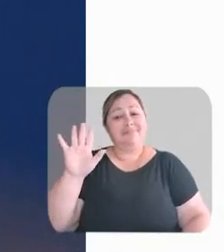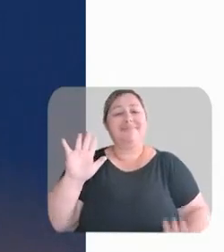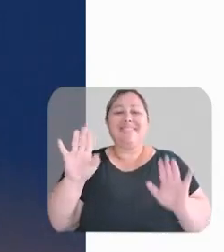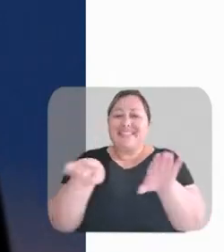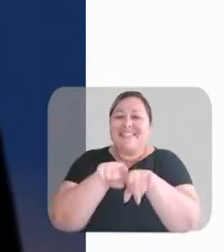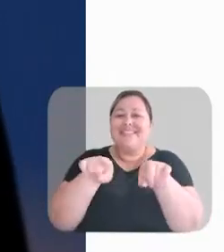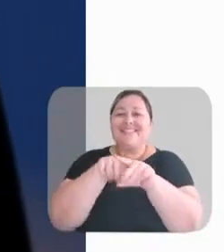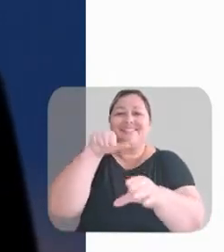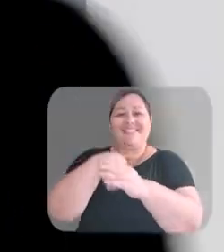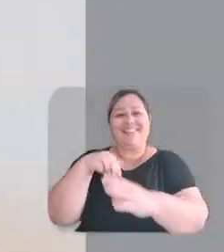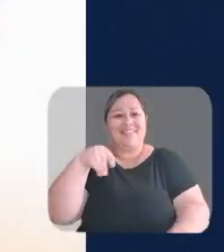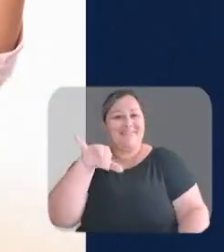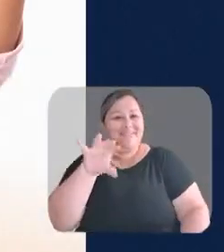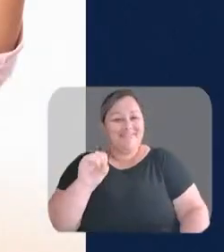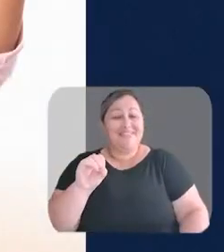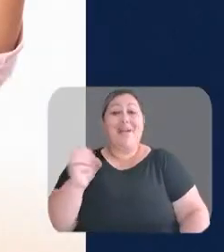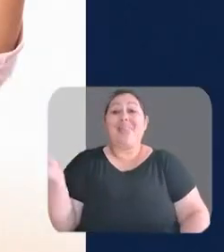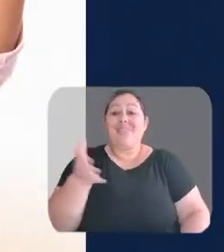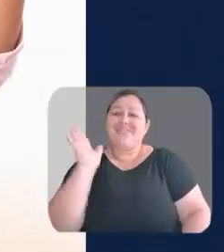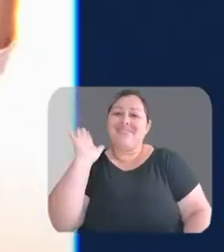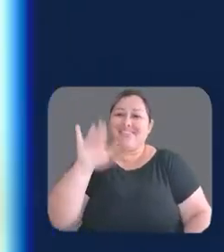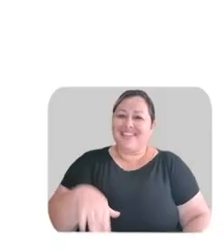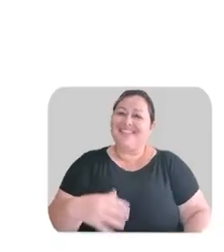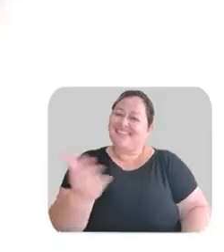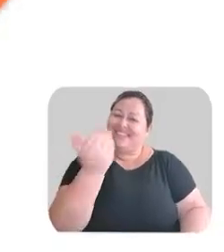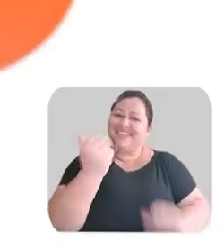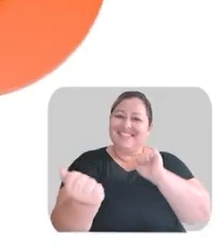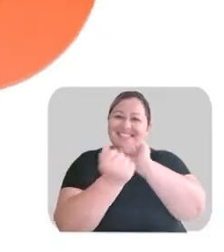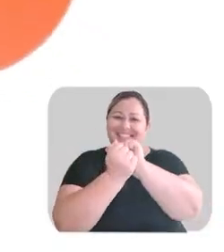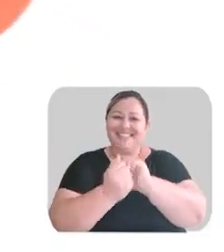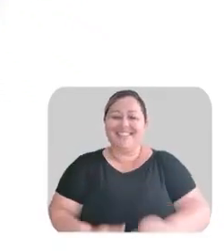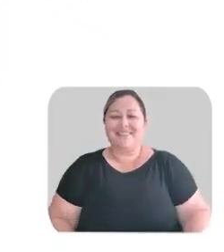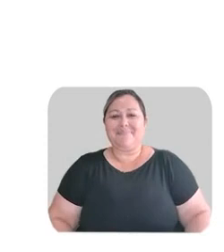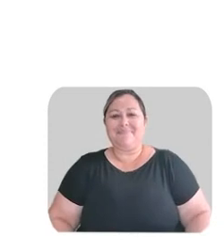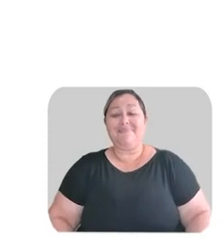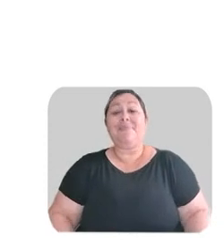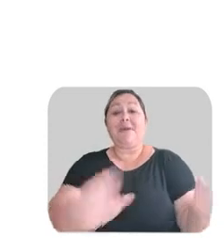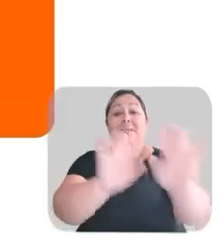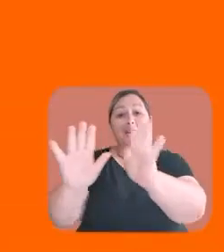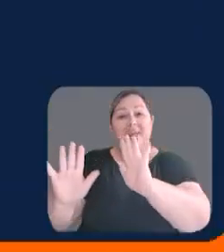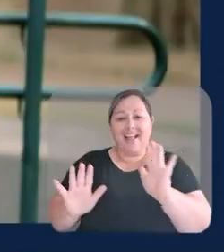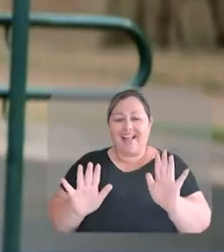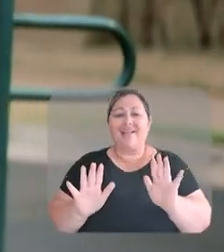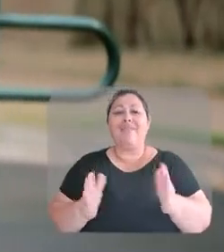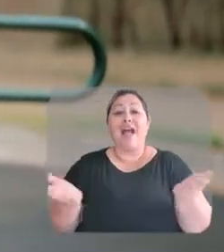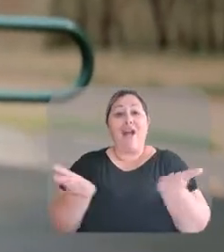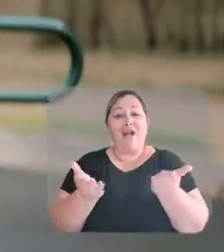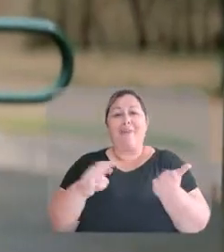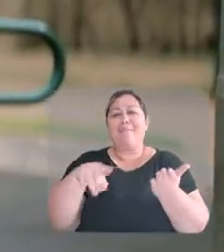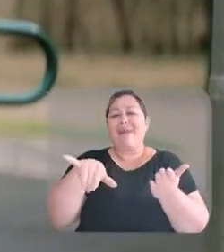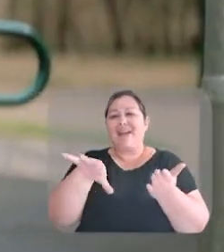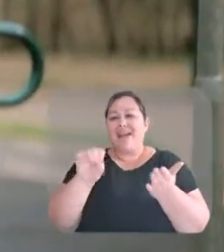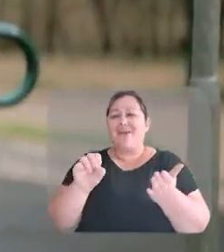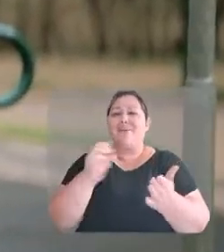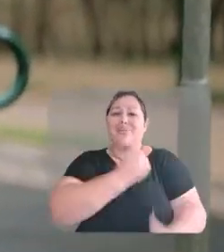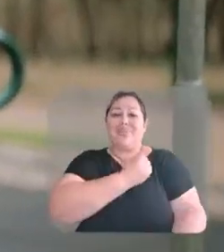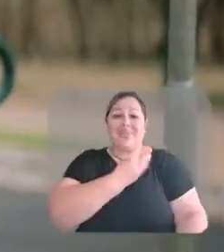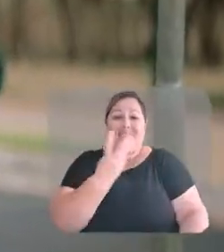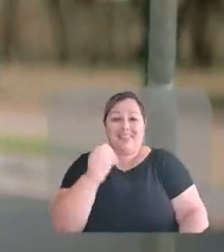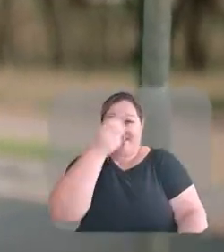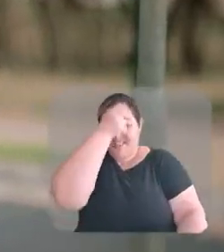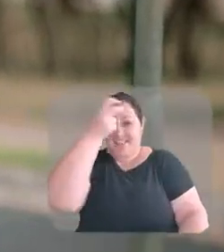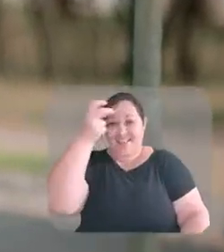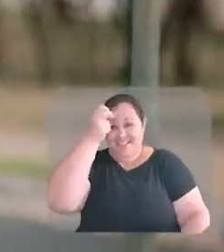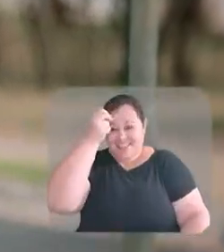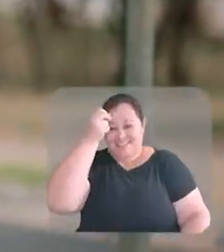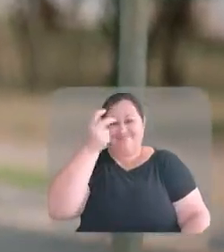candidato, também vota no Marco Aurélio. O novo vem aí, vem com a gente. Olá, pessoal. A onda Marco